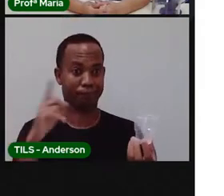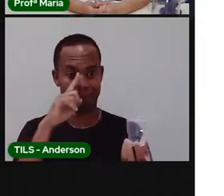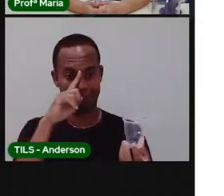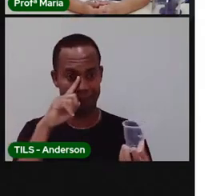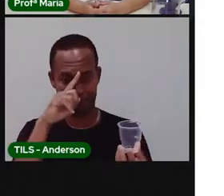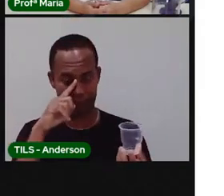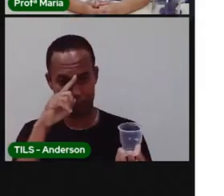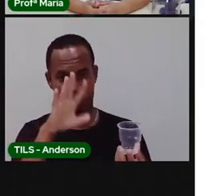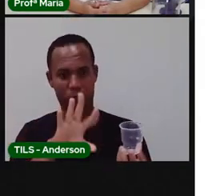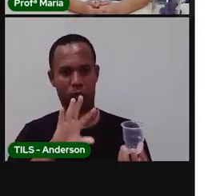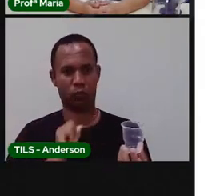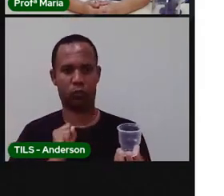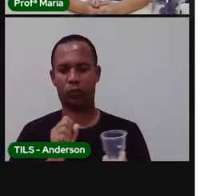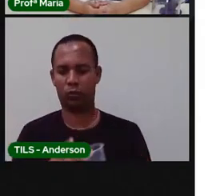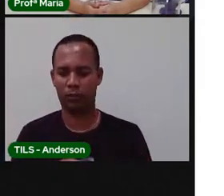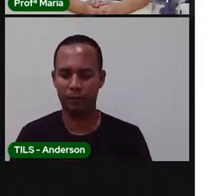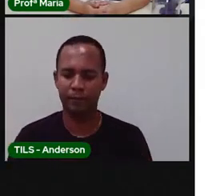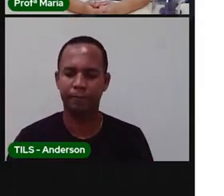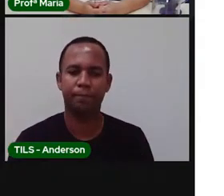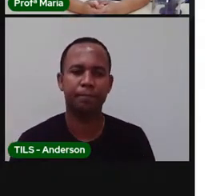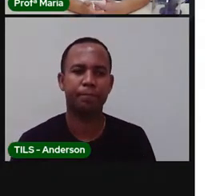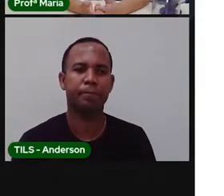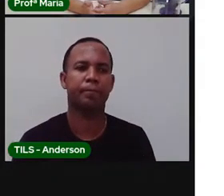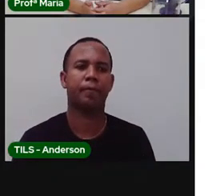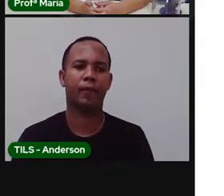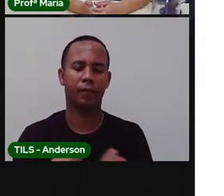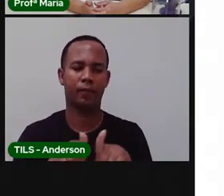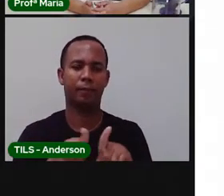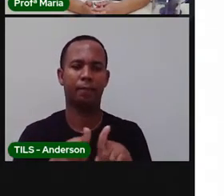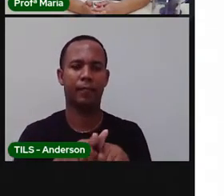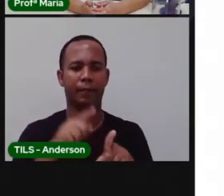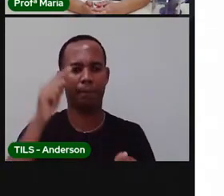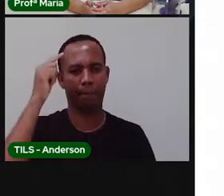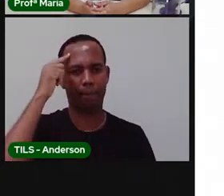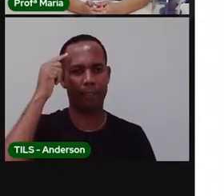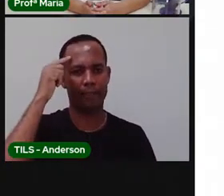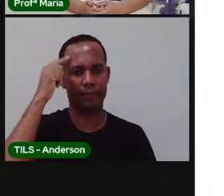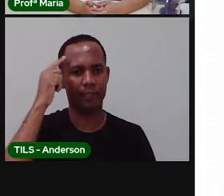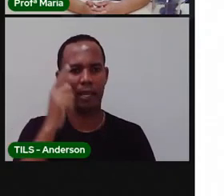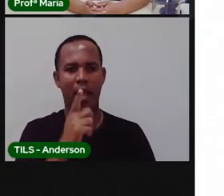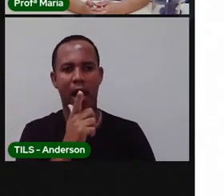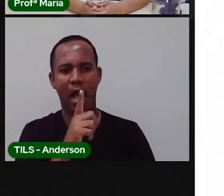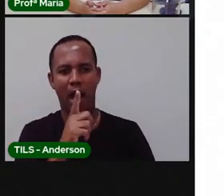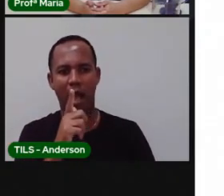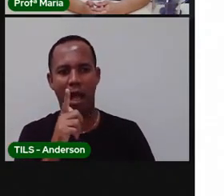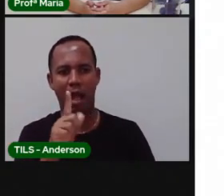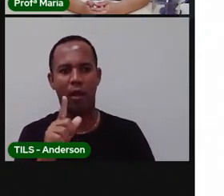água. Não só por conta do mosquito da dengue. Mas para e pensa. Se uma água, né?